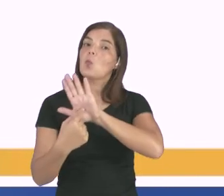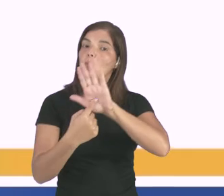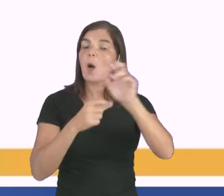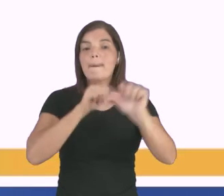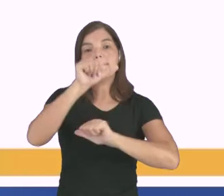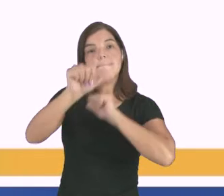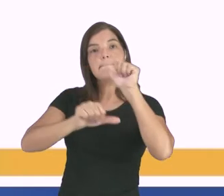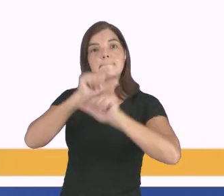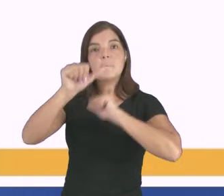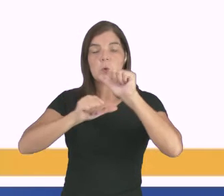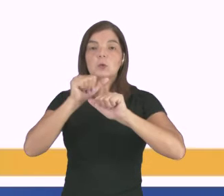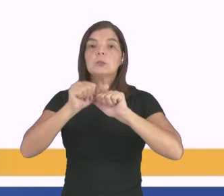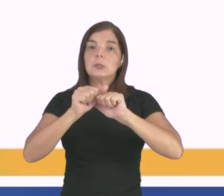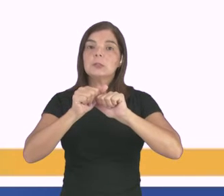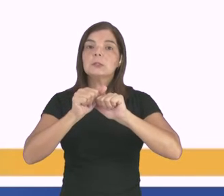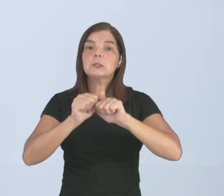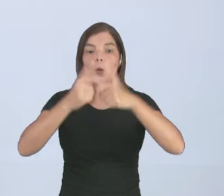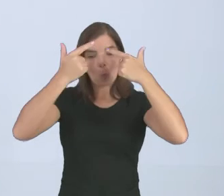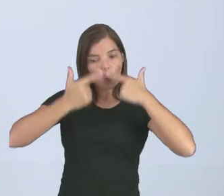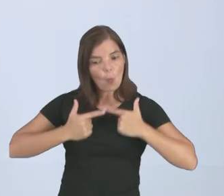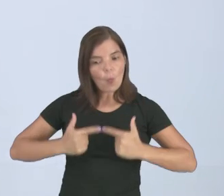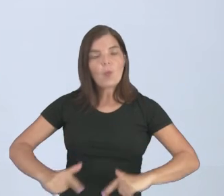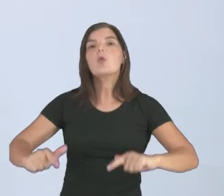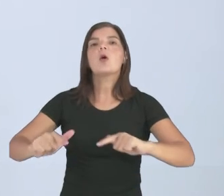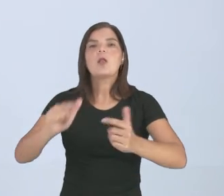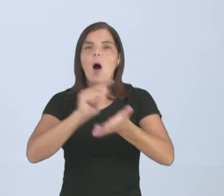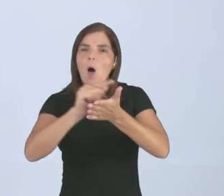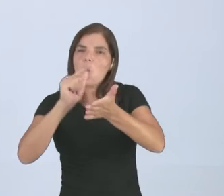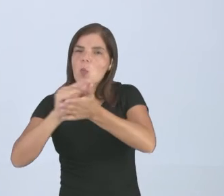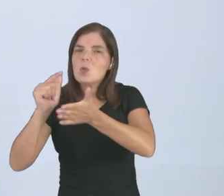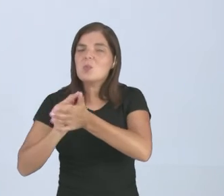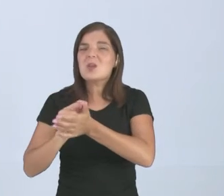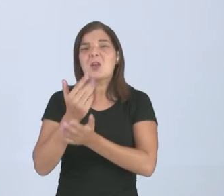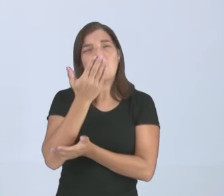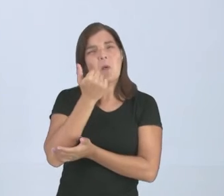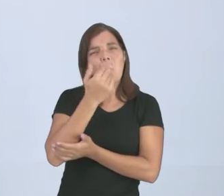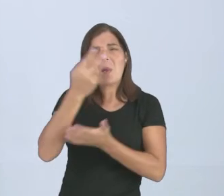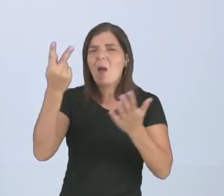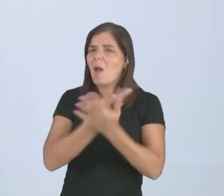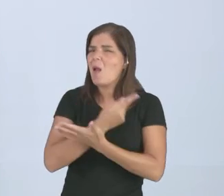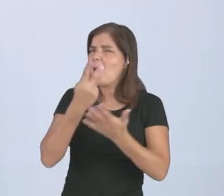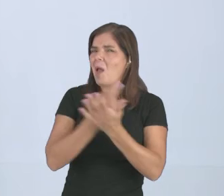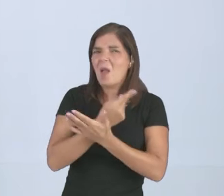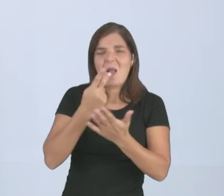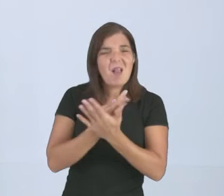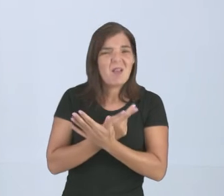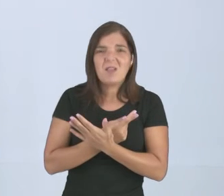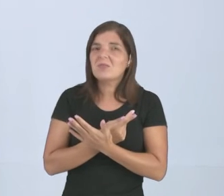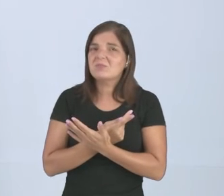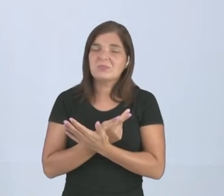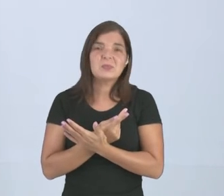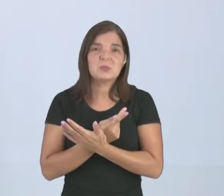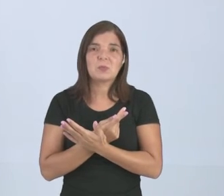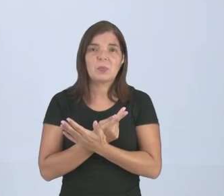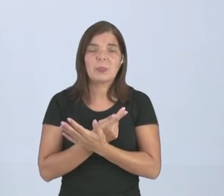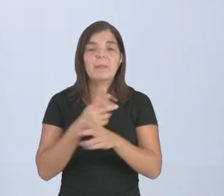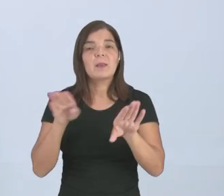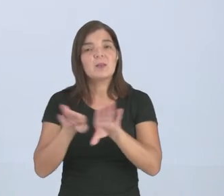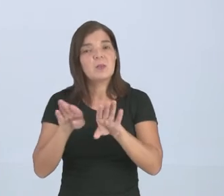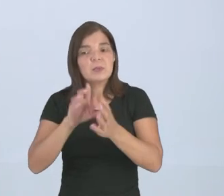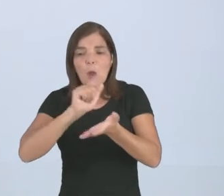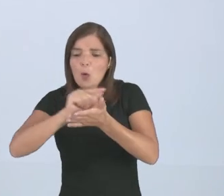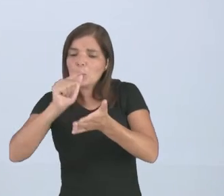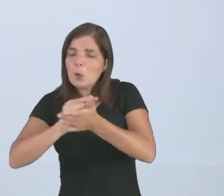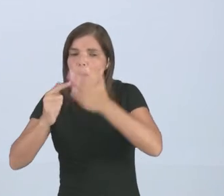na higiene e na nutrição, ou seja, vão se alimentar de maneira errada, não vão fazer a higiene, não vão se higienizar de maneira